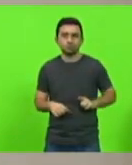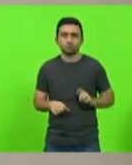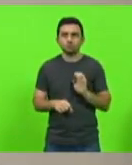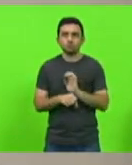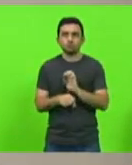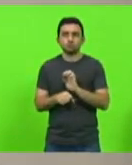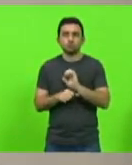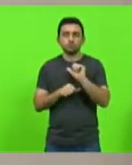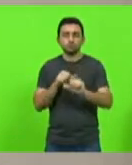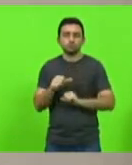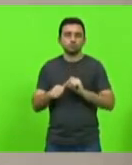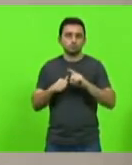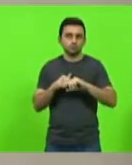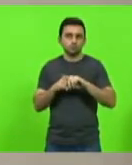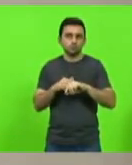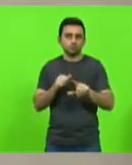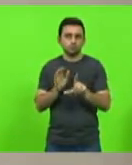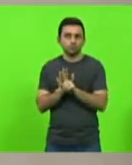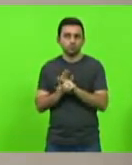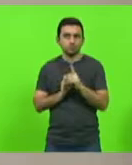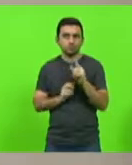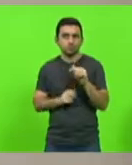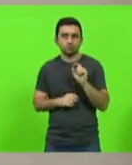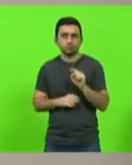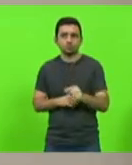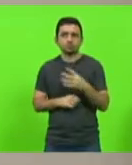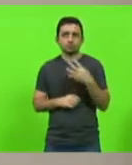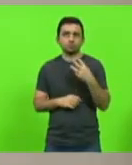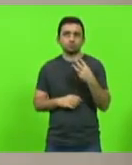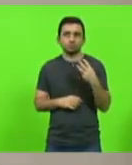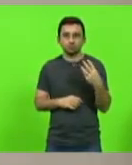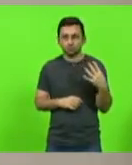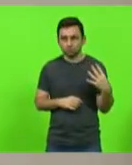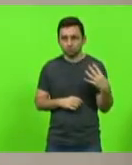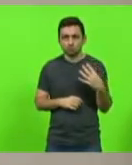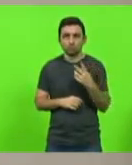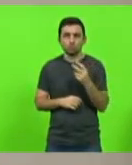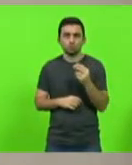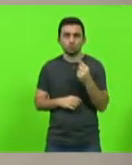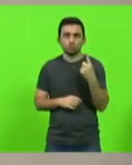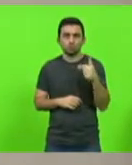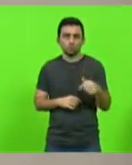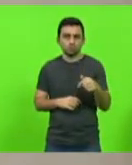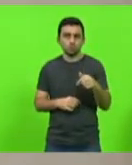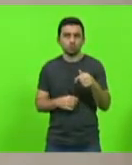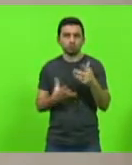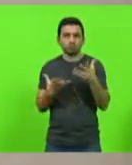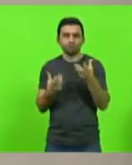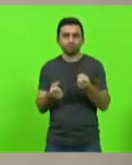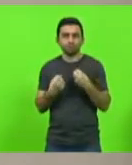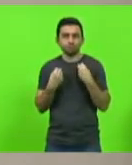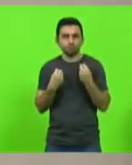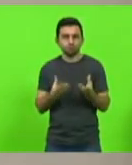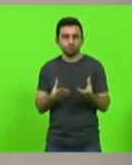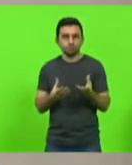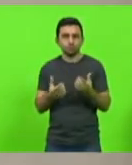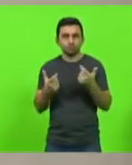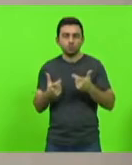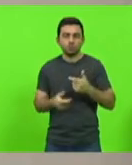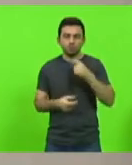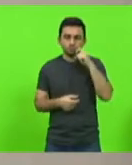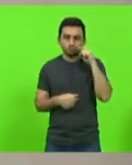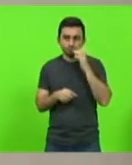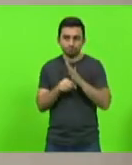altera o artigo 3º da lei 17.434.0 de 2017, que autoriza a doação de imóveis no município de Ituporanga,